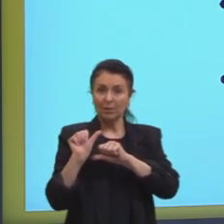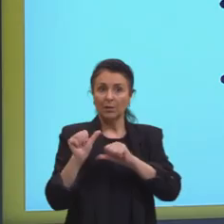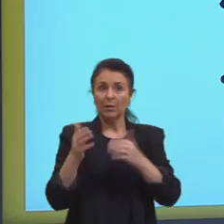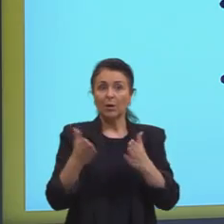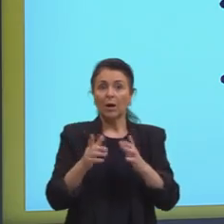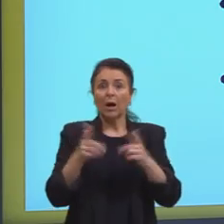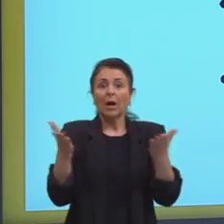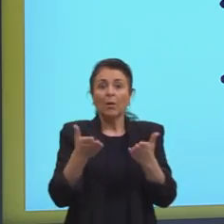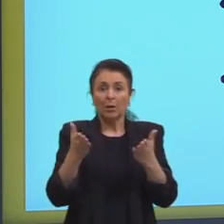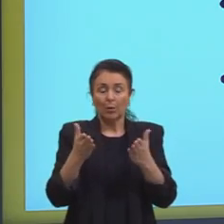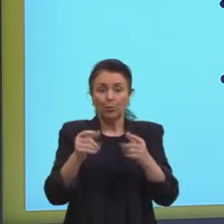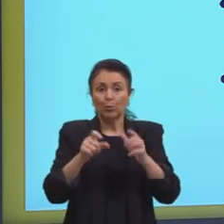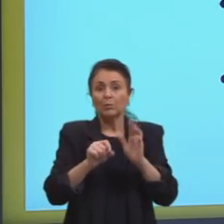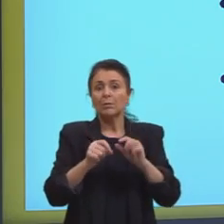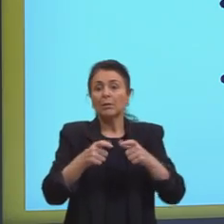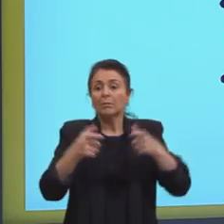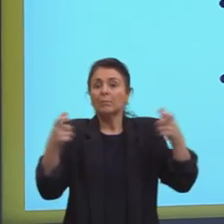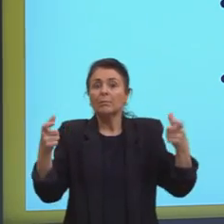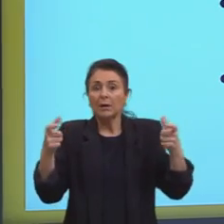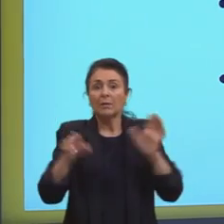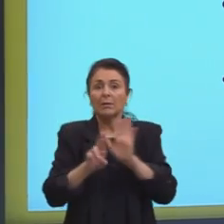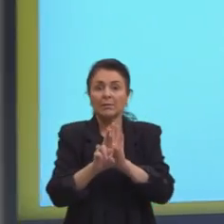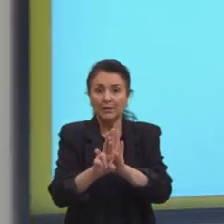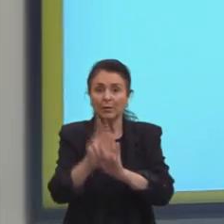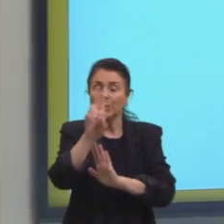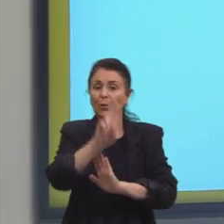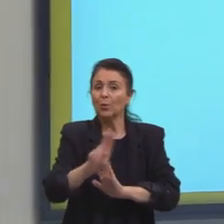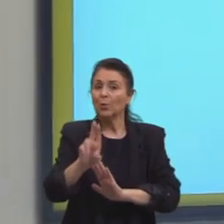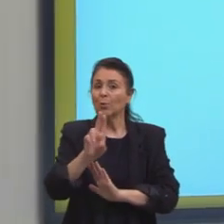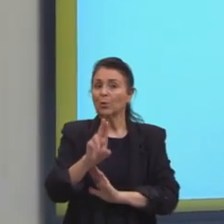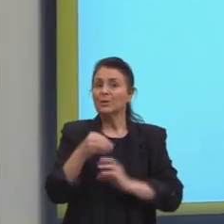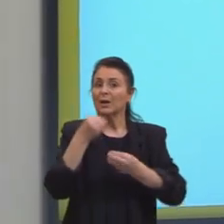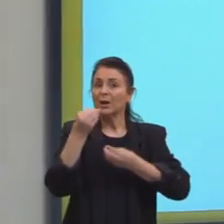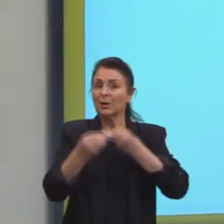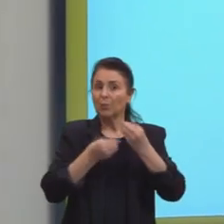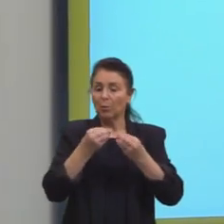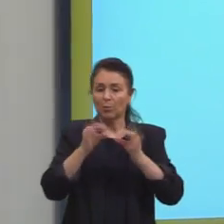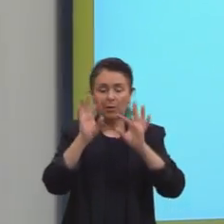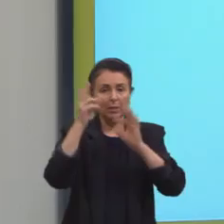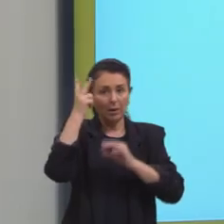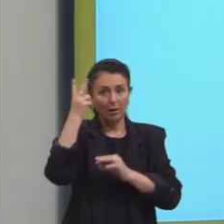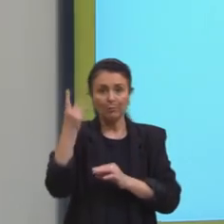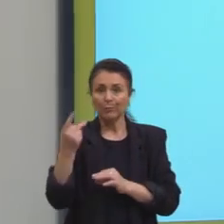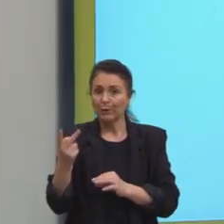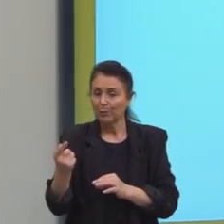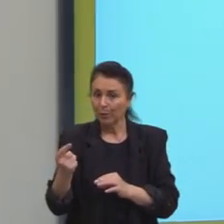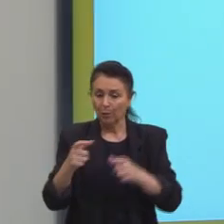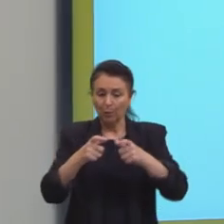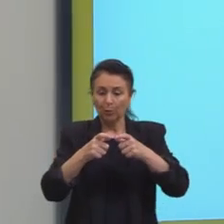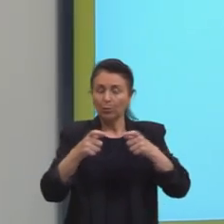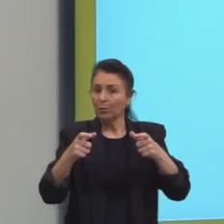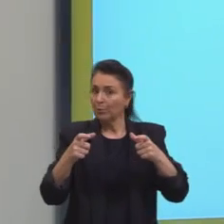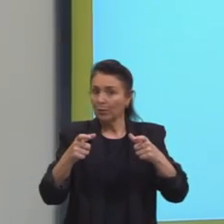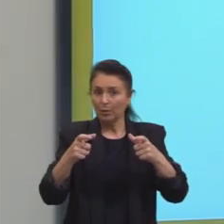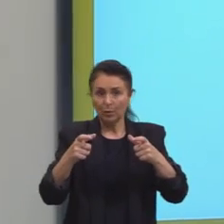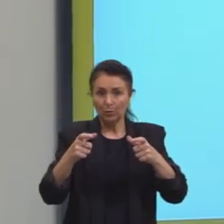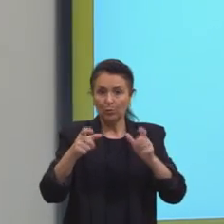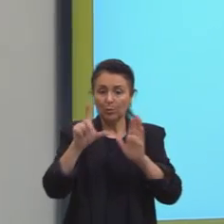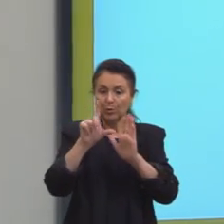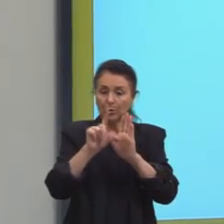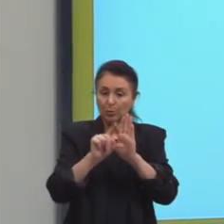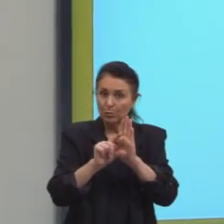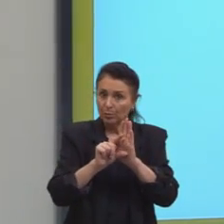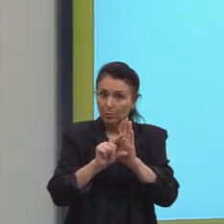tamanho da representação, usamos as escalas a seguir, a escala natural ocorre quando o tamanho da redução coincide